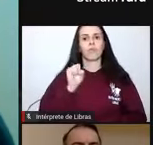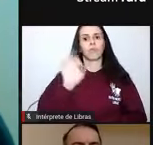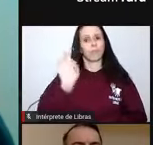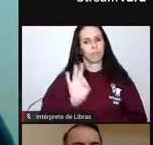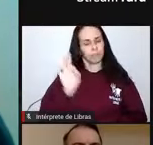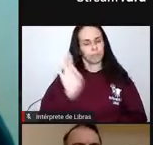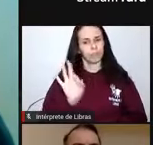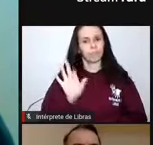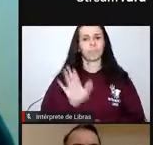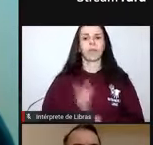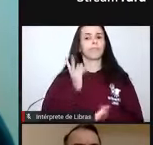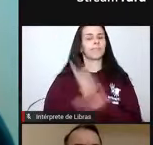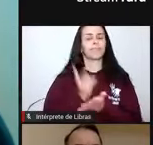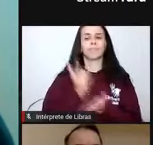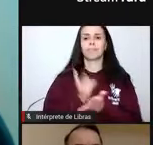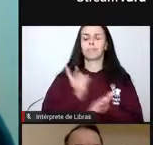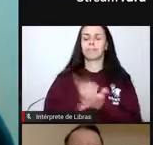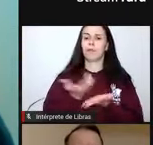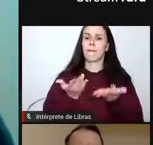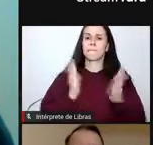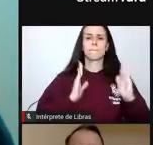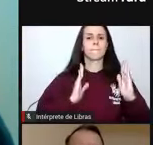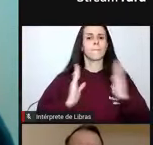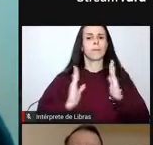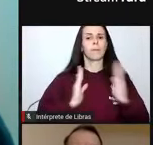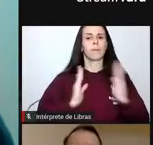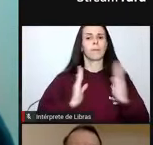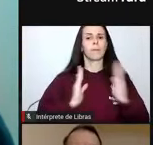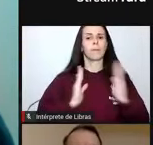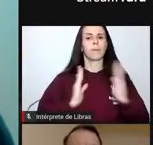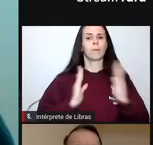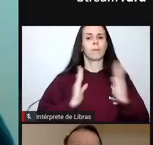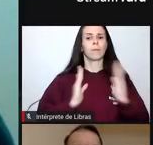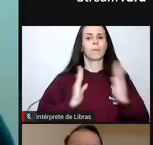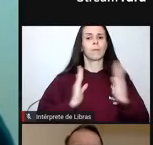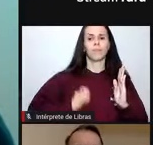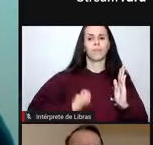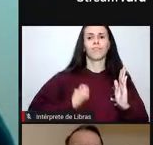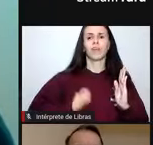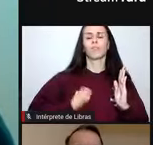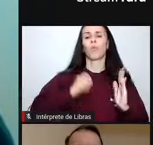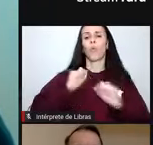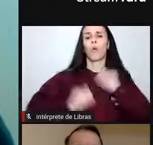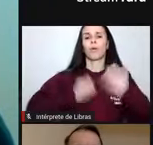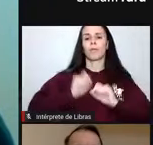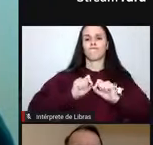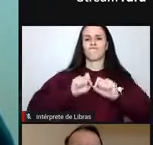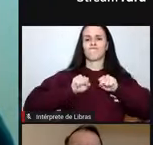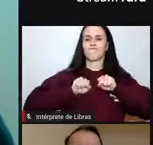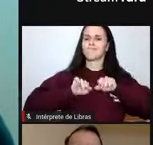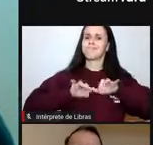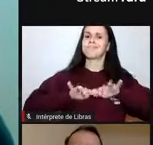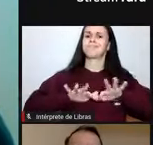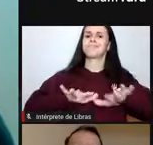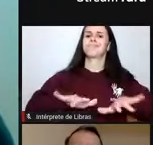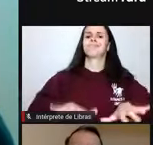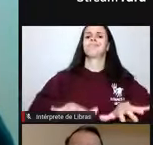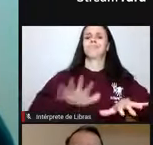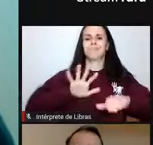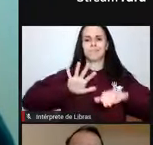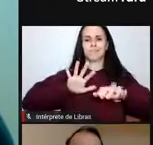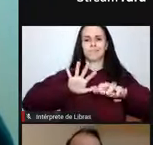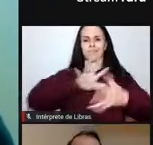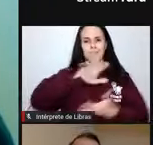sempre num cenário em que a gente, nesse momento, vivendo essa questão da pandemia, e uma